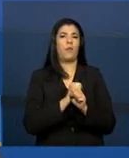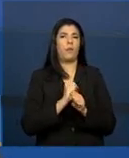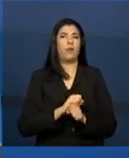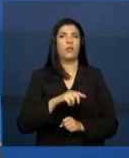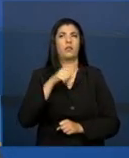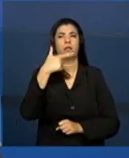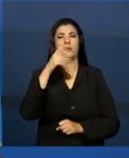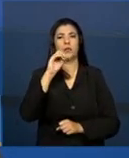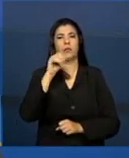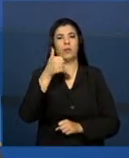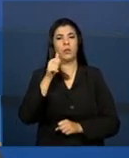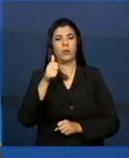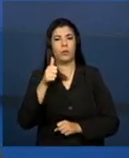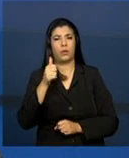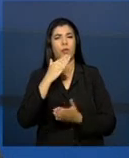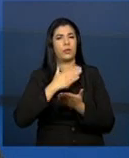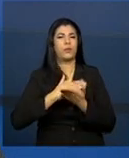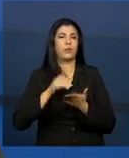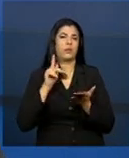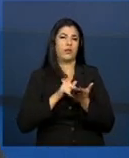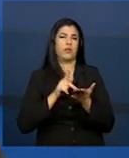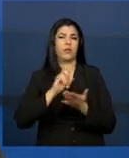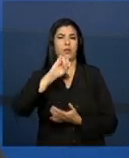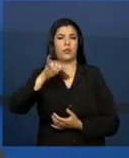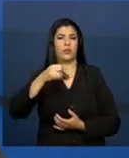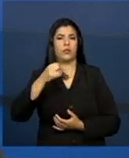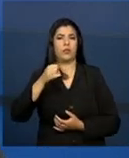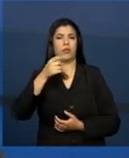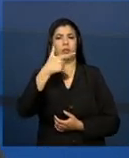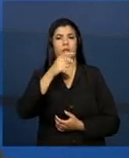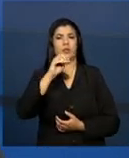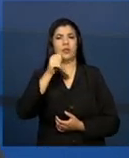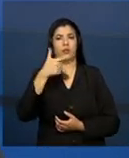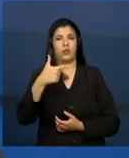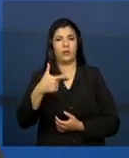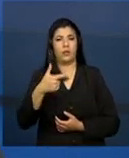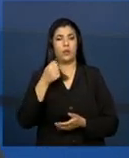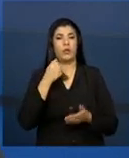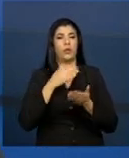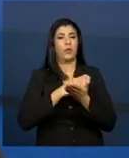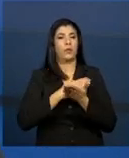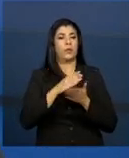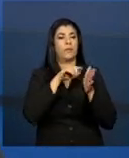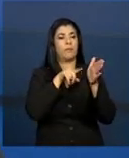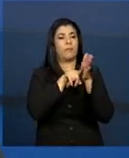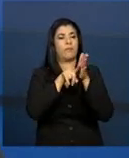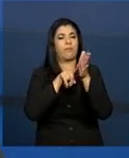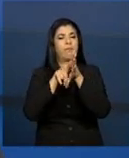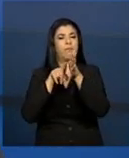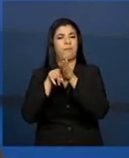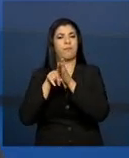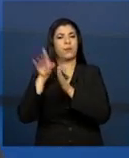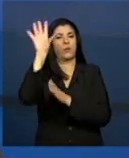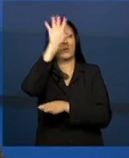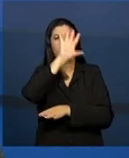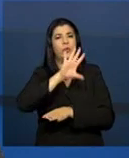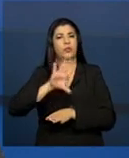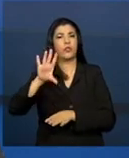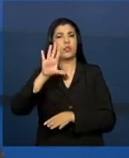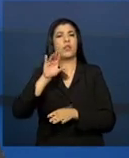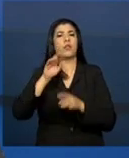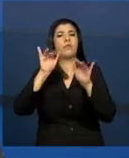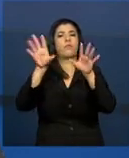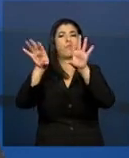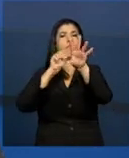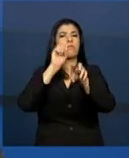valer, de fato, a partir de janeiro de 2012, nós começamos a capturar informações de todos os CRAs e todos os CRAs do país